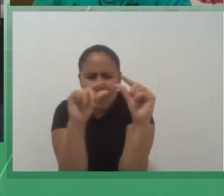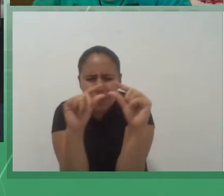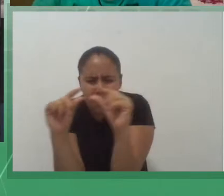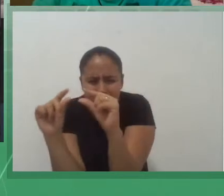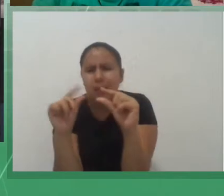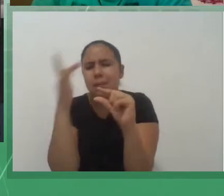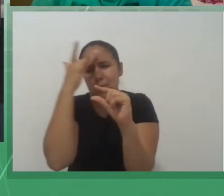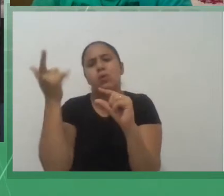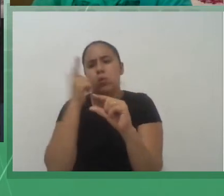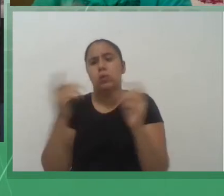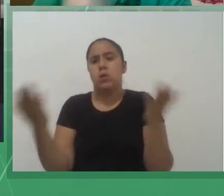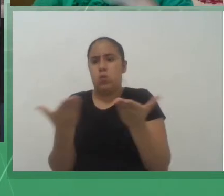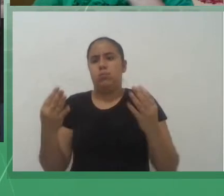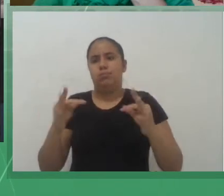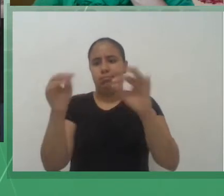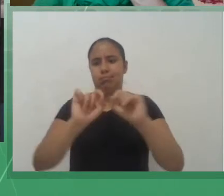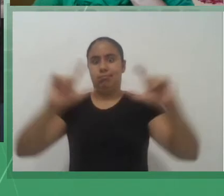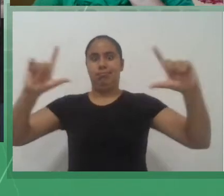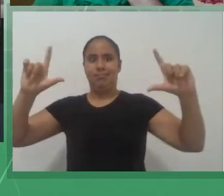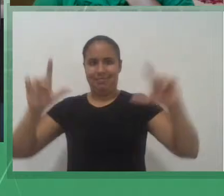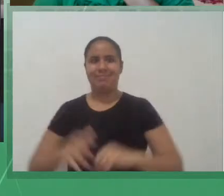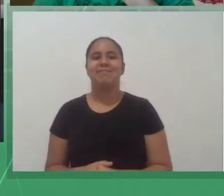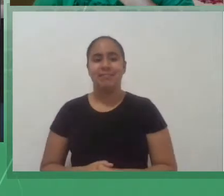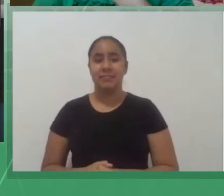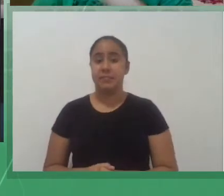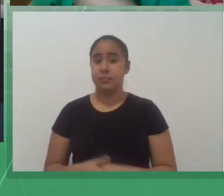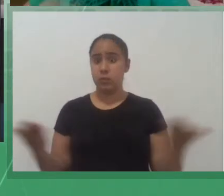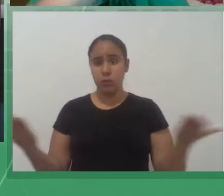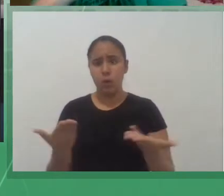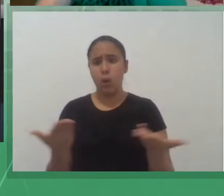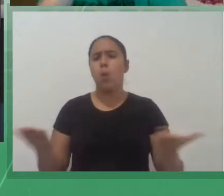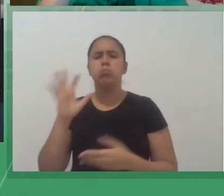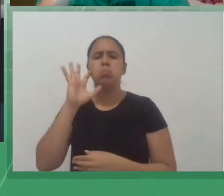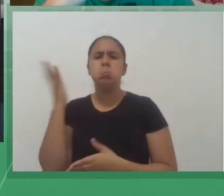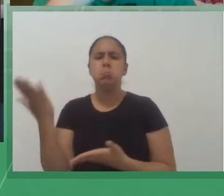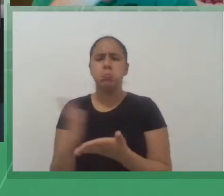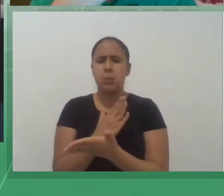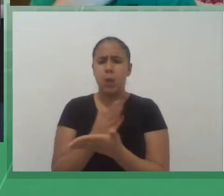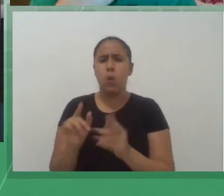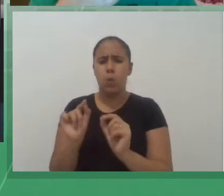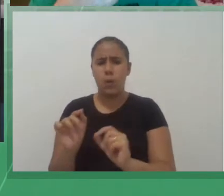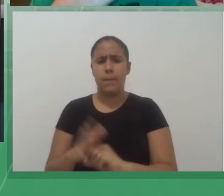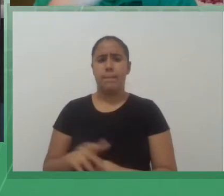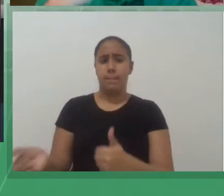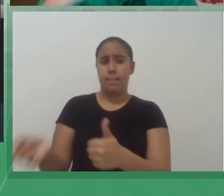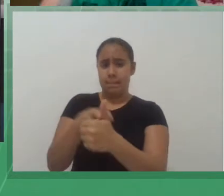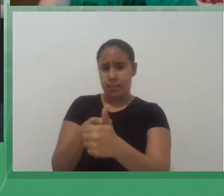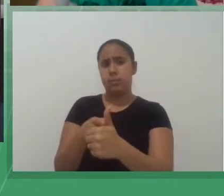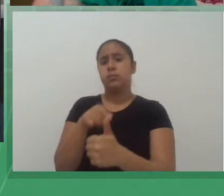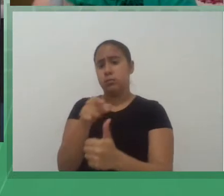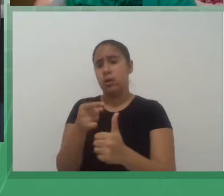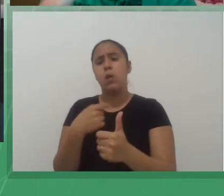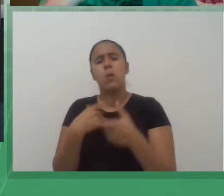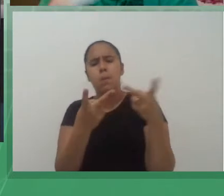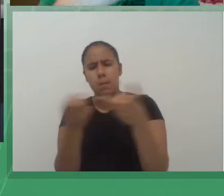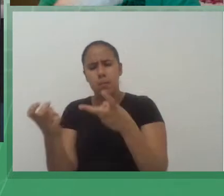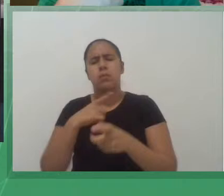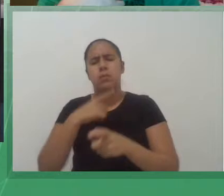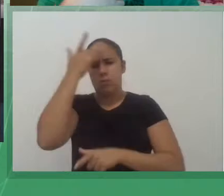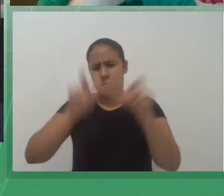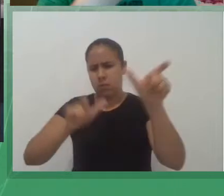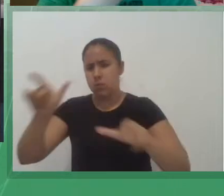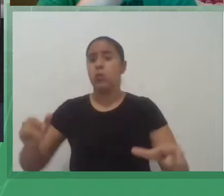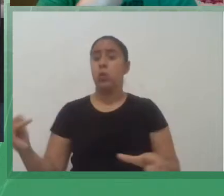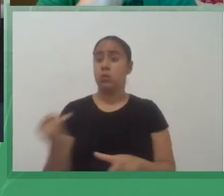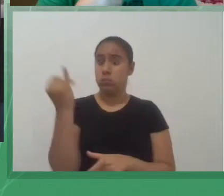e os resultados parciais até o momento pessoal primeiro as fontes evidenciam sujeitos importantes então na minha pesquisa